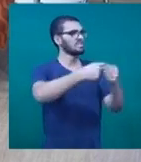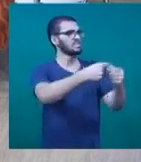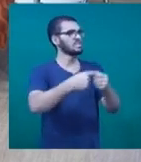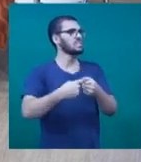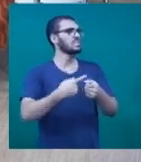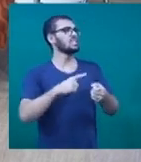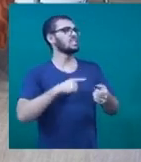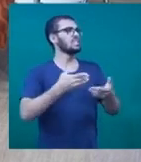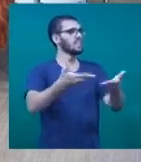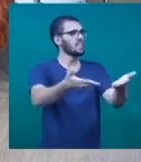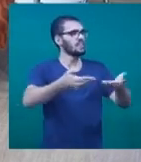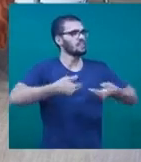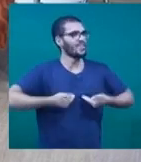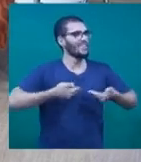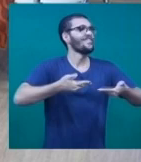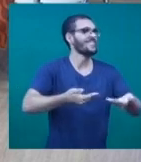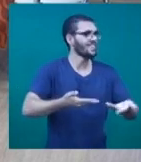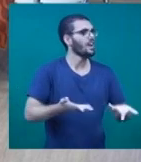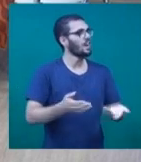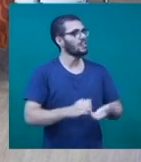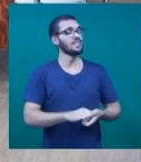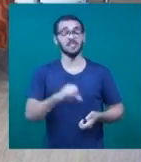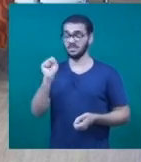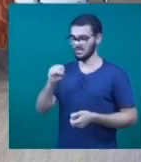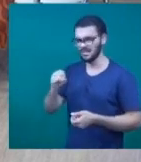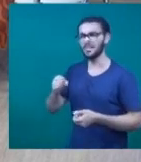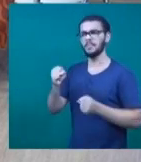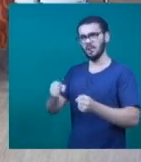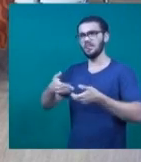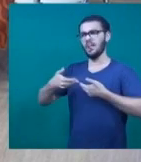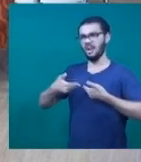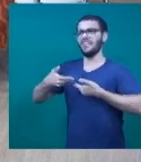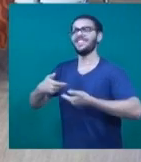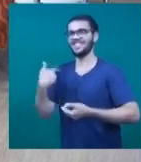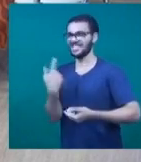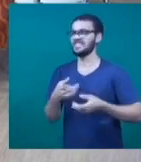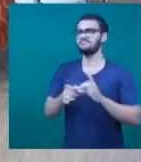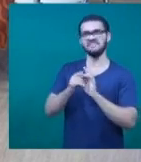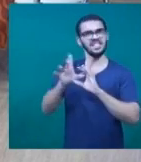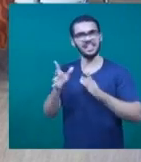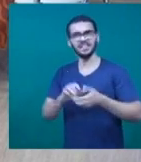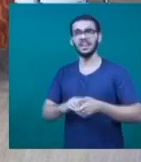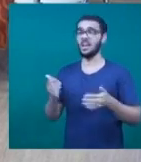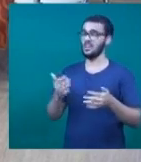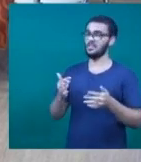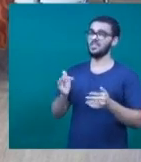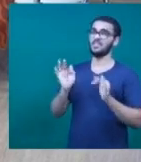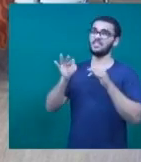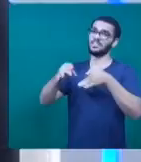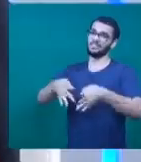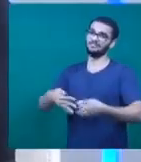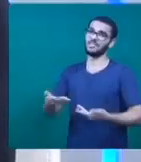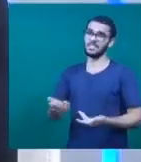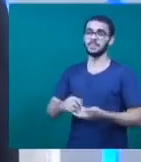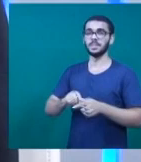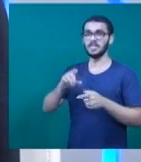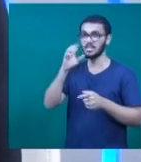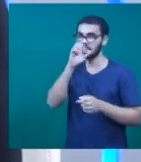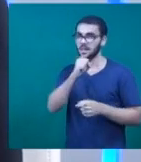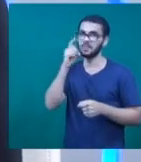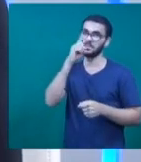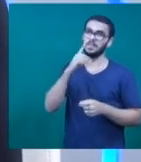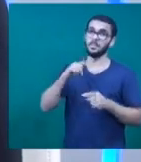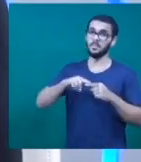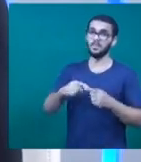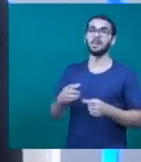convites, inclusive, talvez? Sim, abertos. Daqui a pouco a gente faz esse último final de semana de temporada, que é agora sexta, sábado e domingo. Mas a gente já